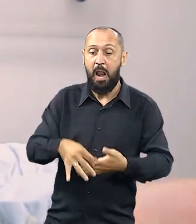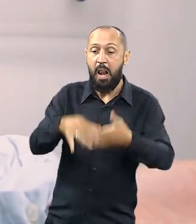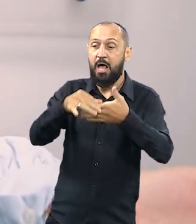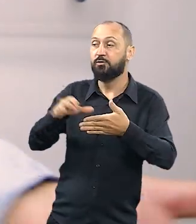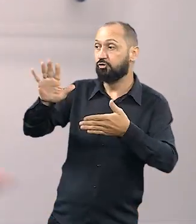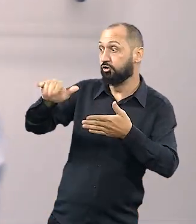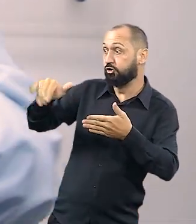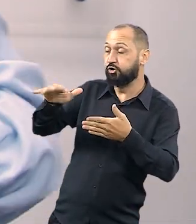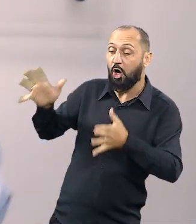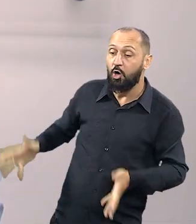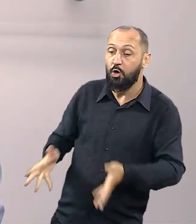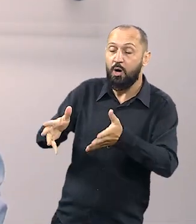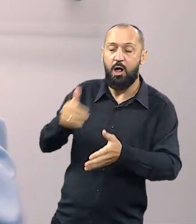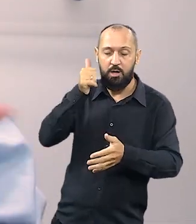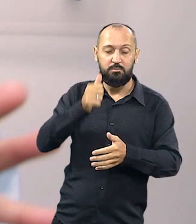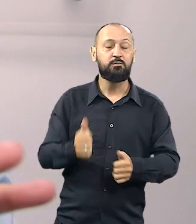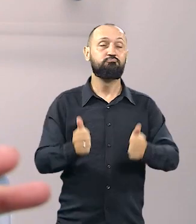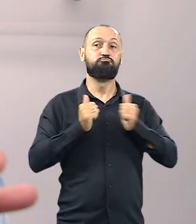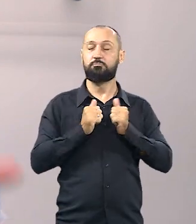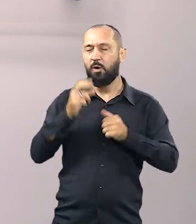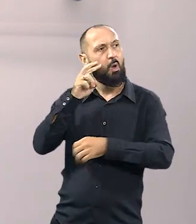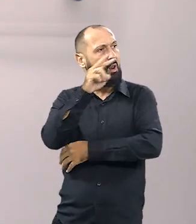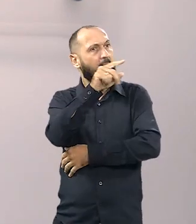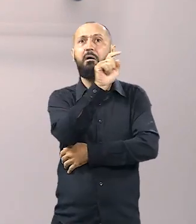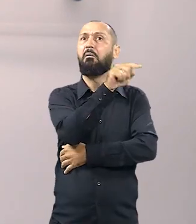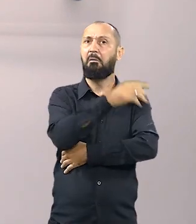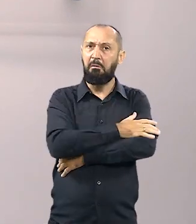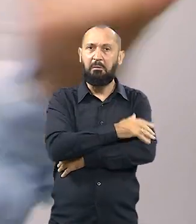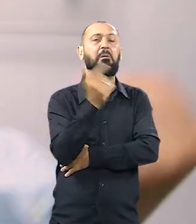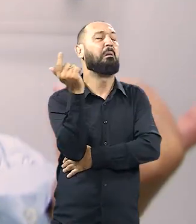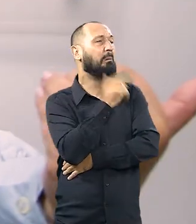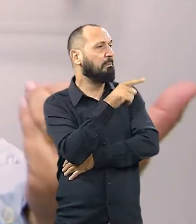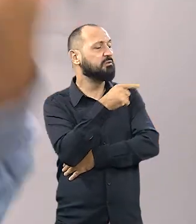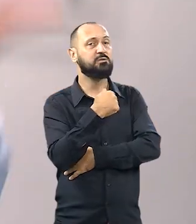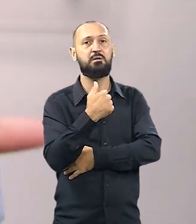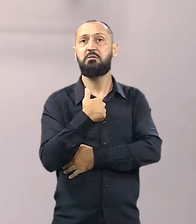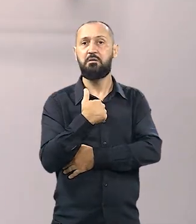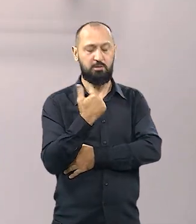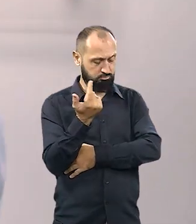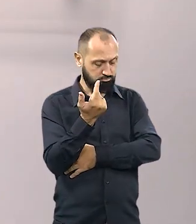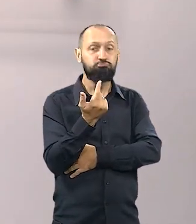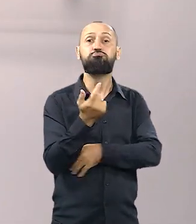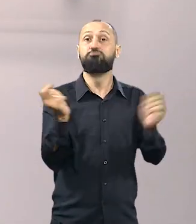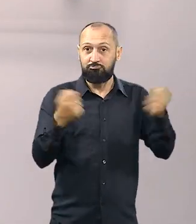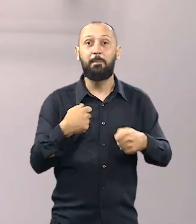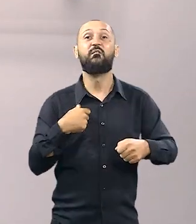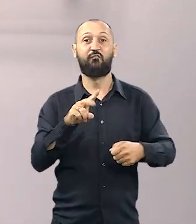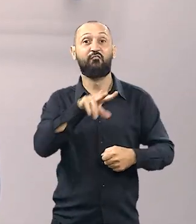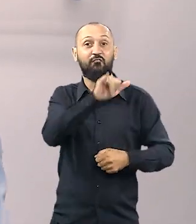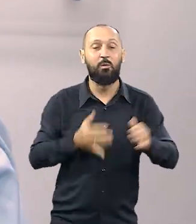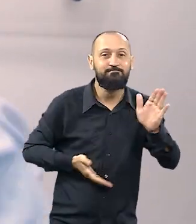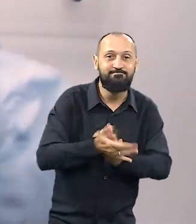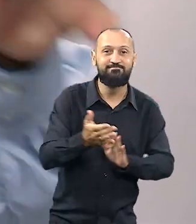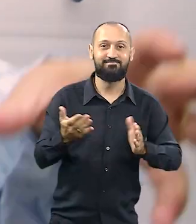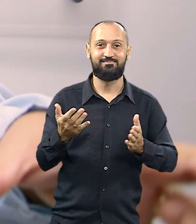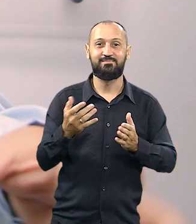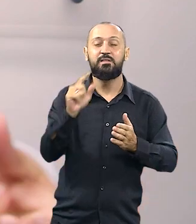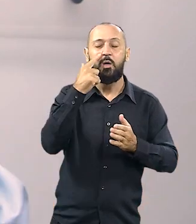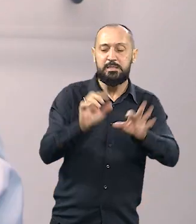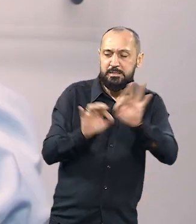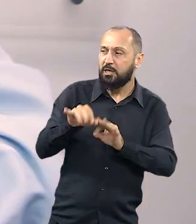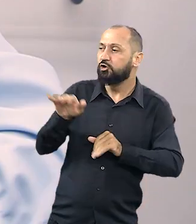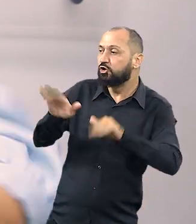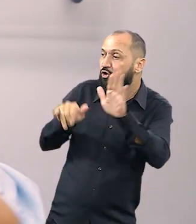motivar outras mulheres que estão lá na zona de conforto, de olhar e de repente falarem não, se elas chegaram, eu também sou capaz de chegar. Então, eu creio que essa